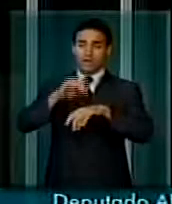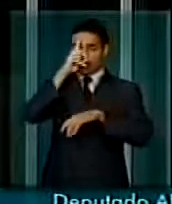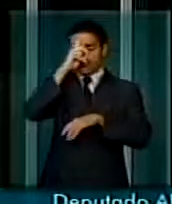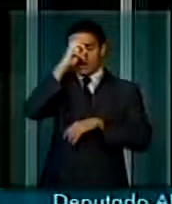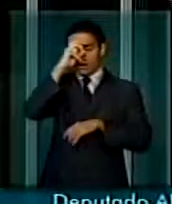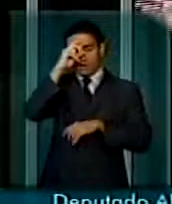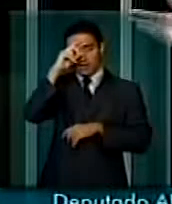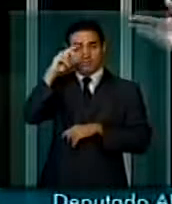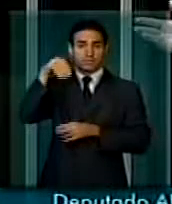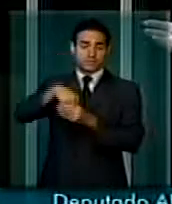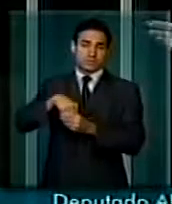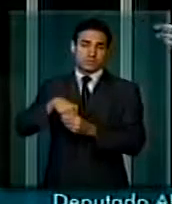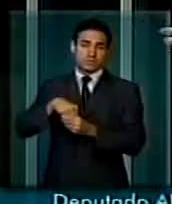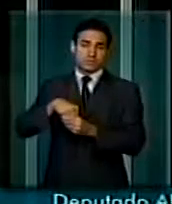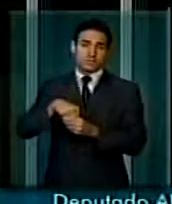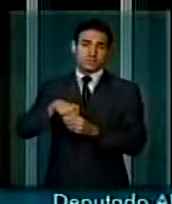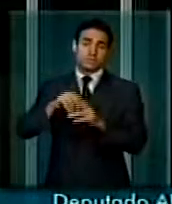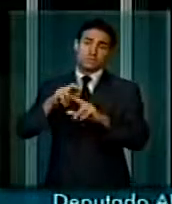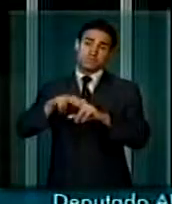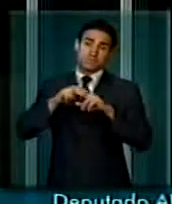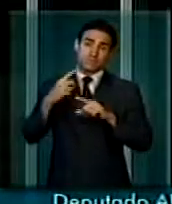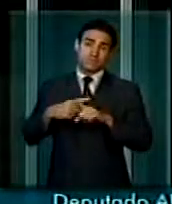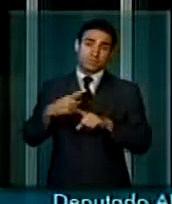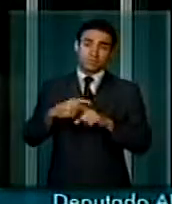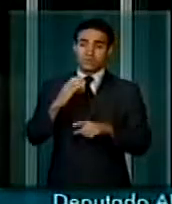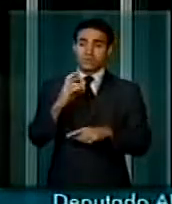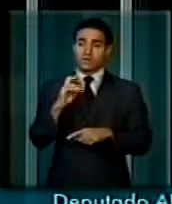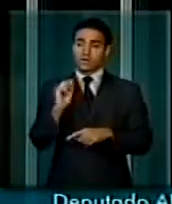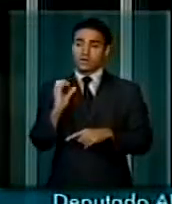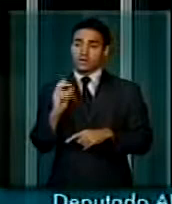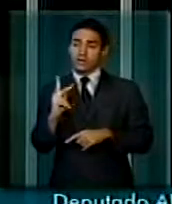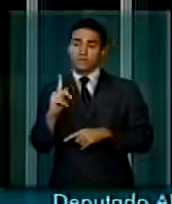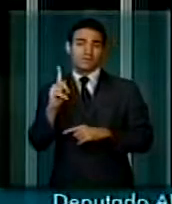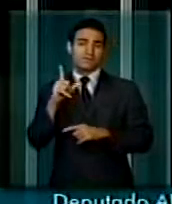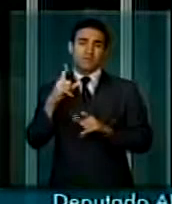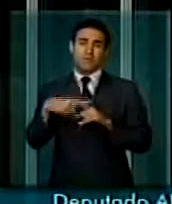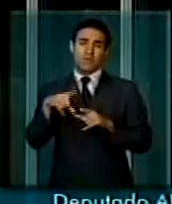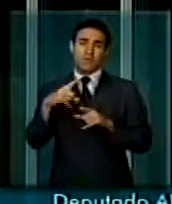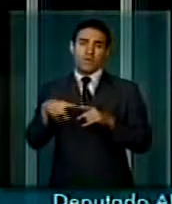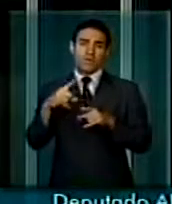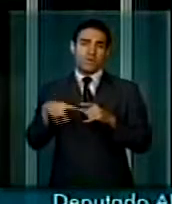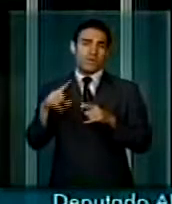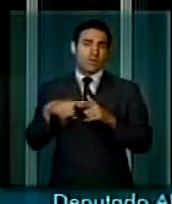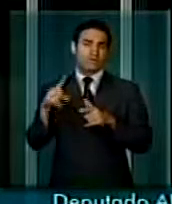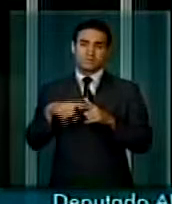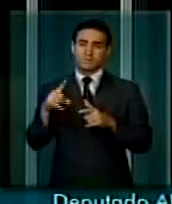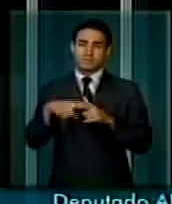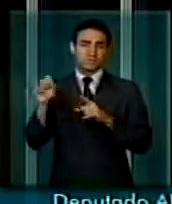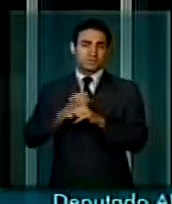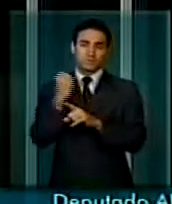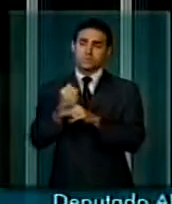nós tratamos o crack, presidente Inocêncio, como um problema social. E ele é um problema médico.